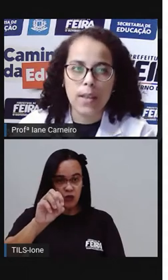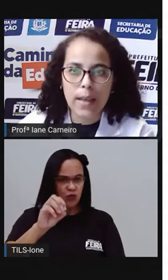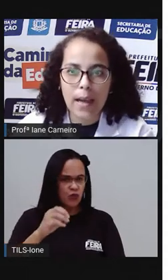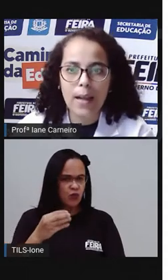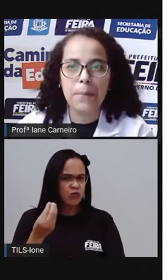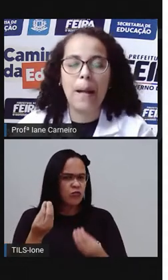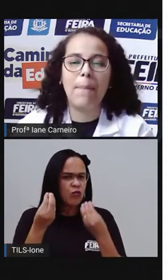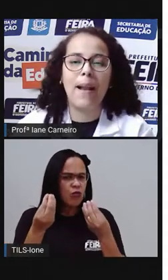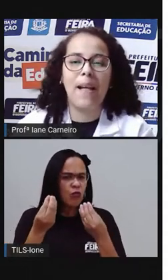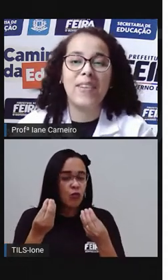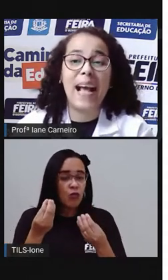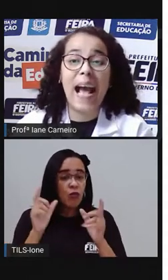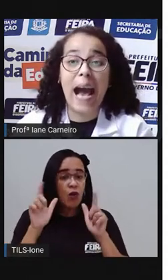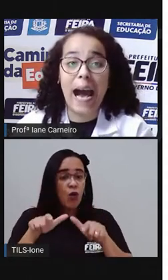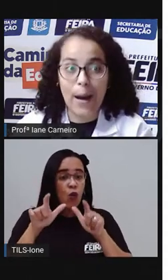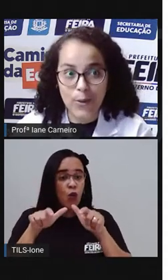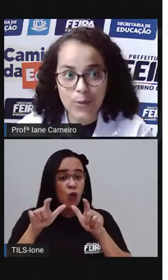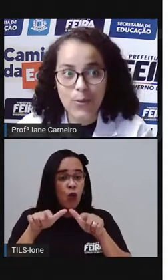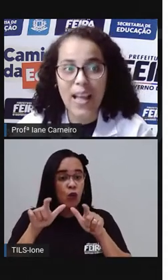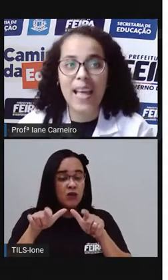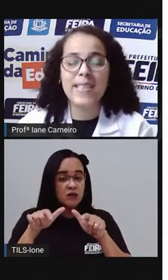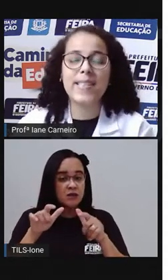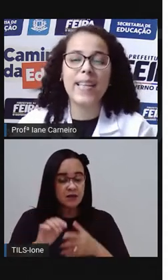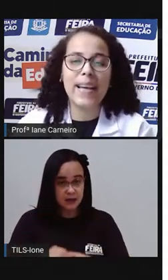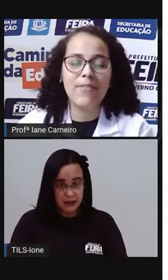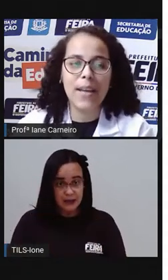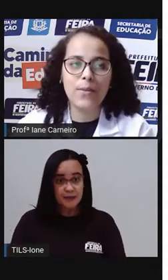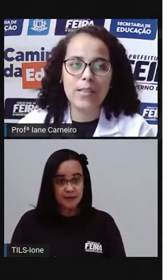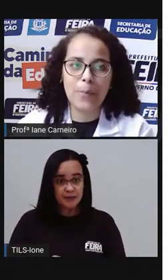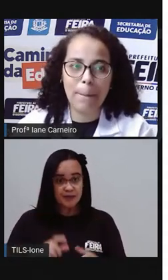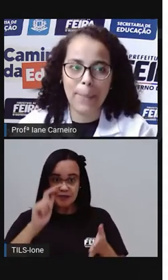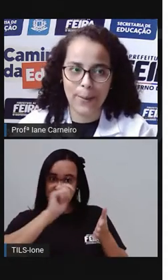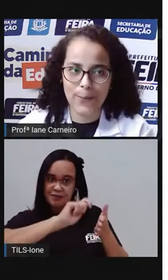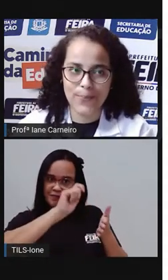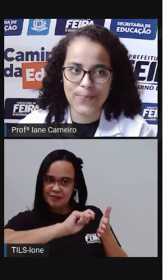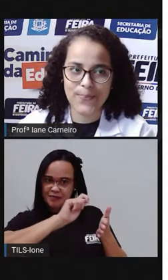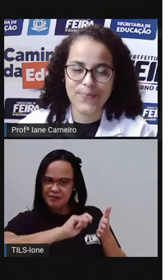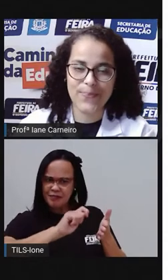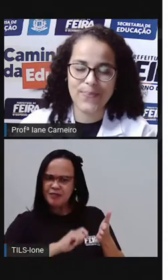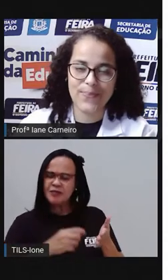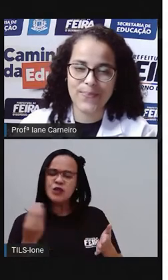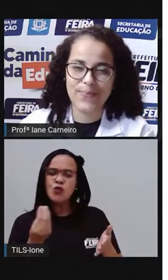Identifica a palavra alto. Escreve aí no seu papel.